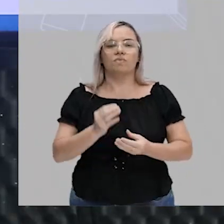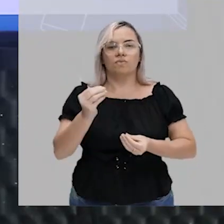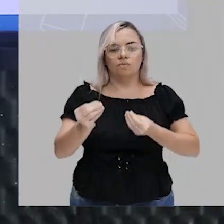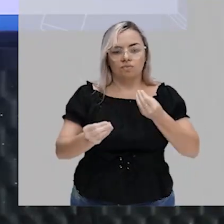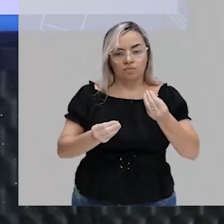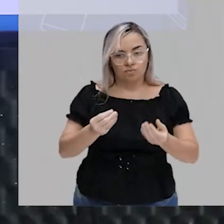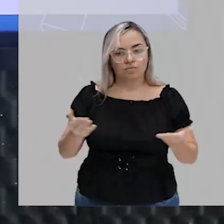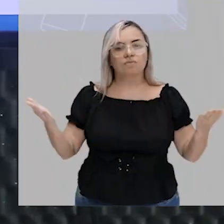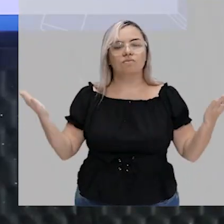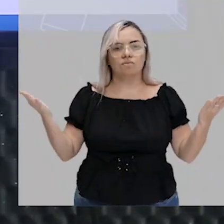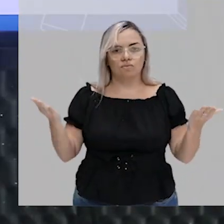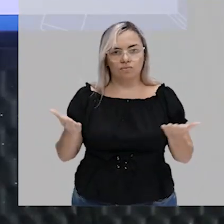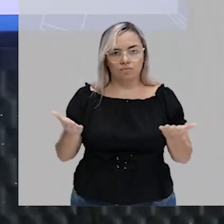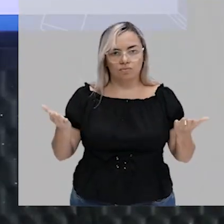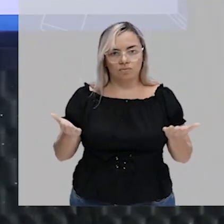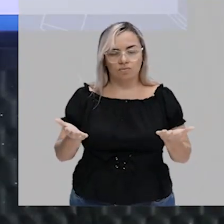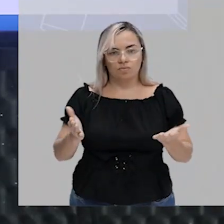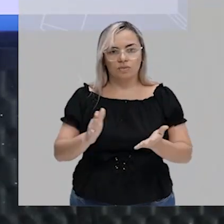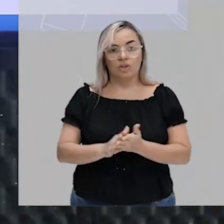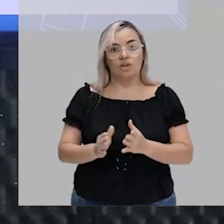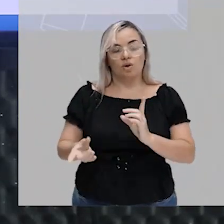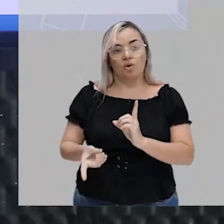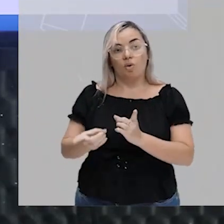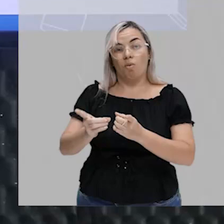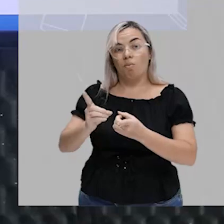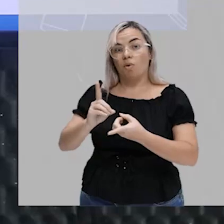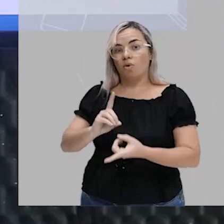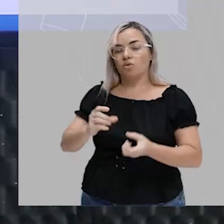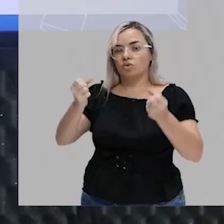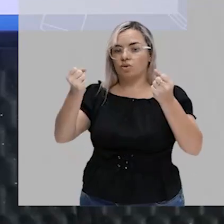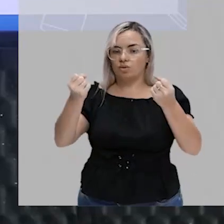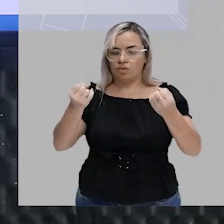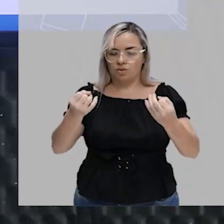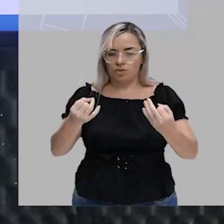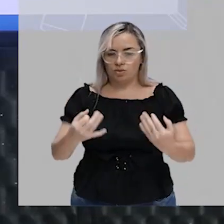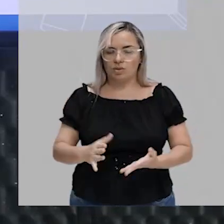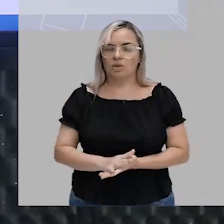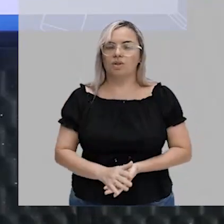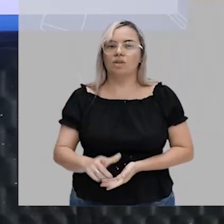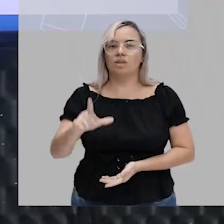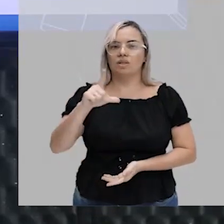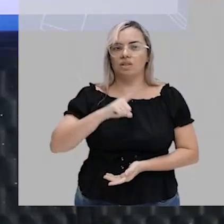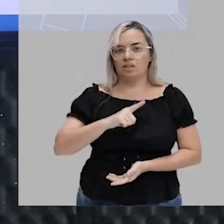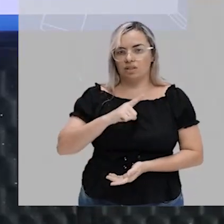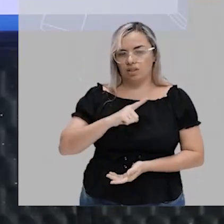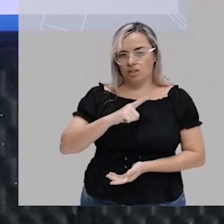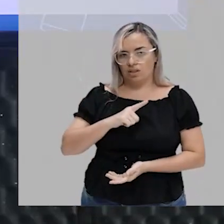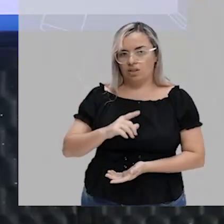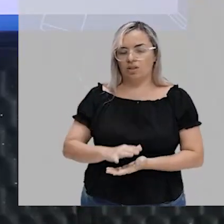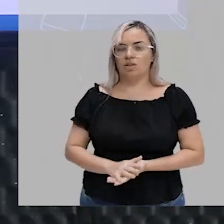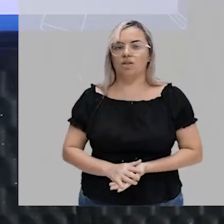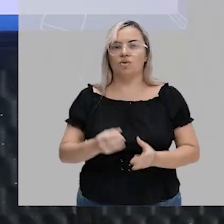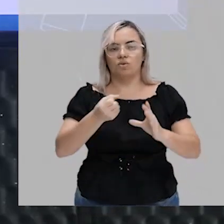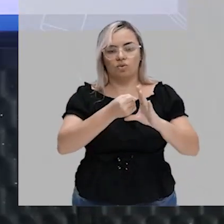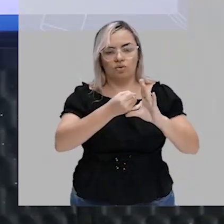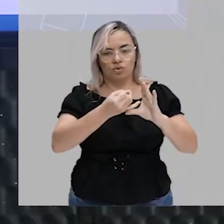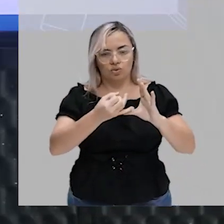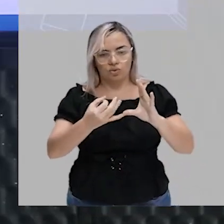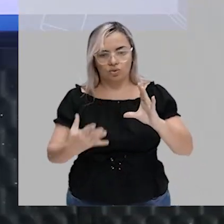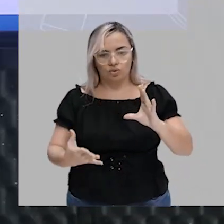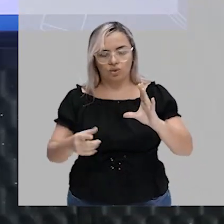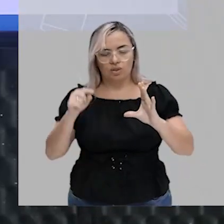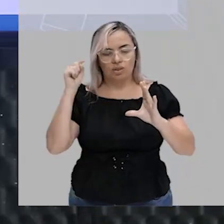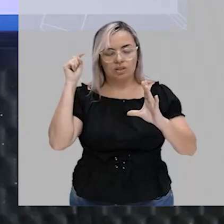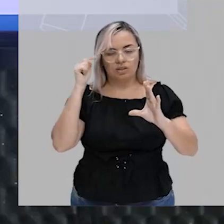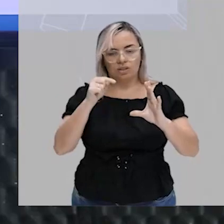agora é o contrário, né, eu já tenho o conjunto de acordo com os elementos e, a